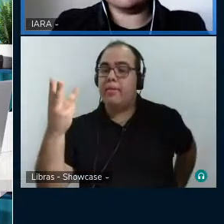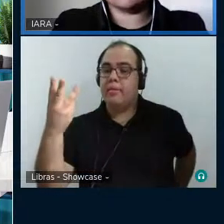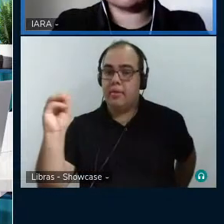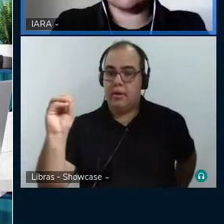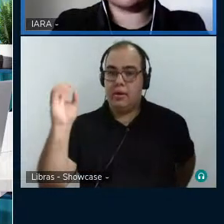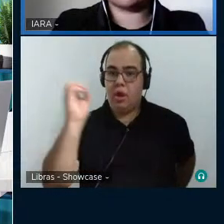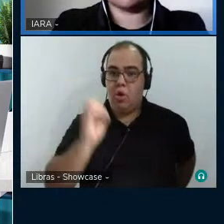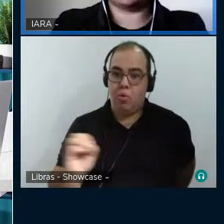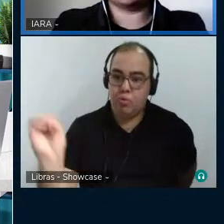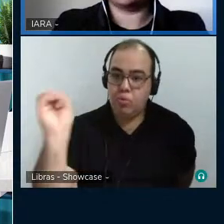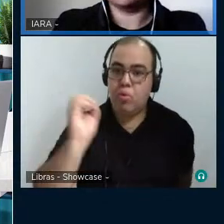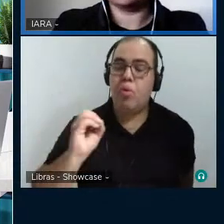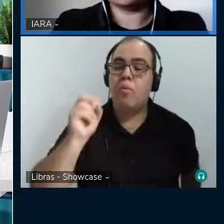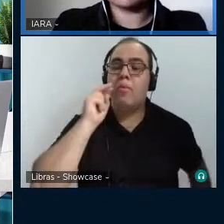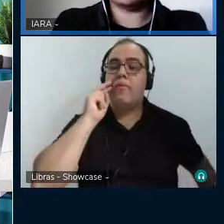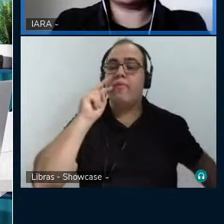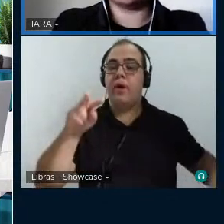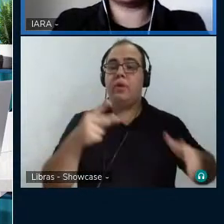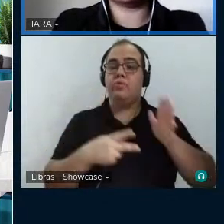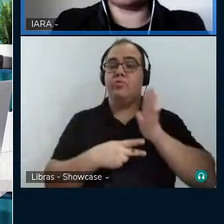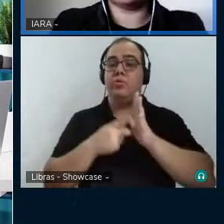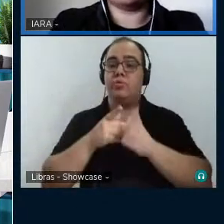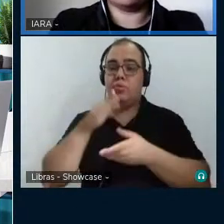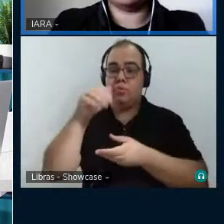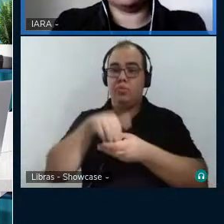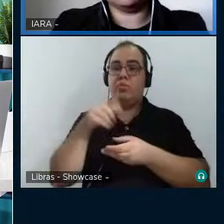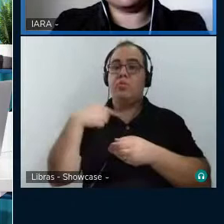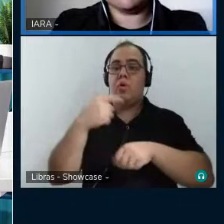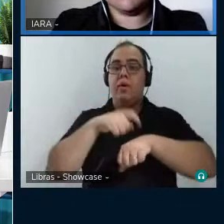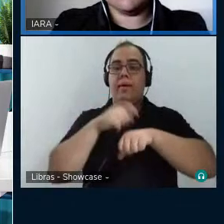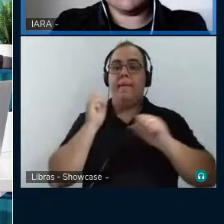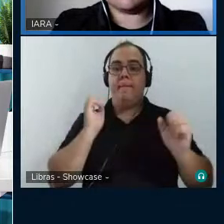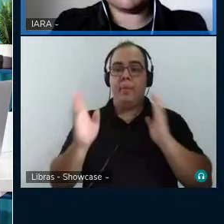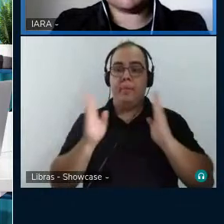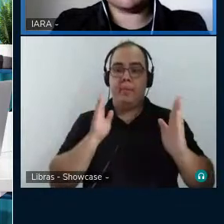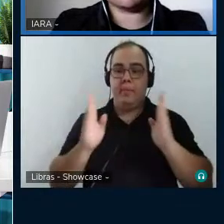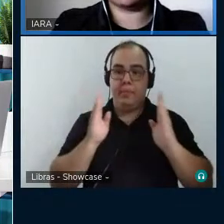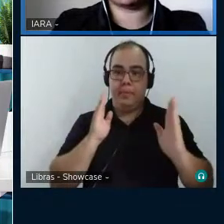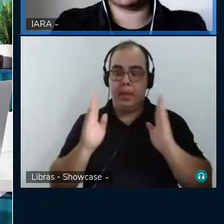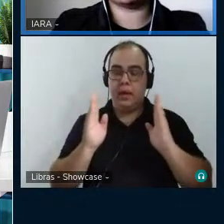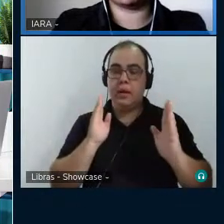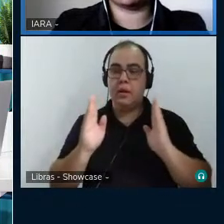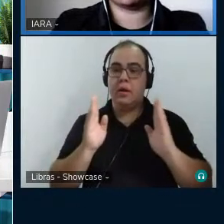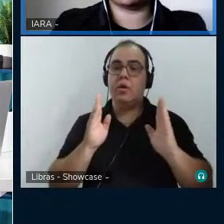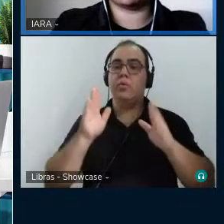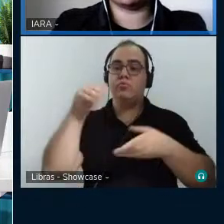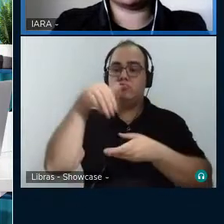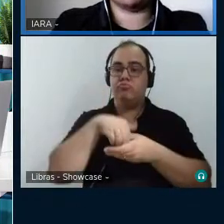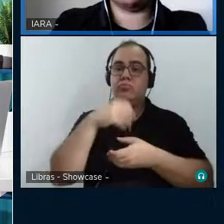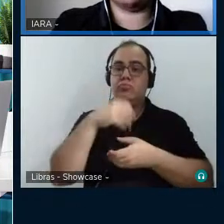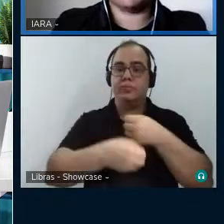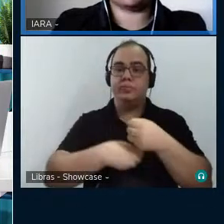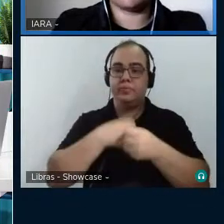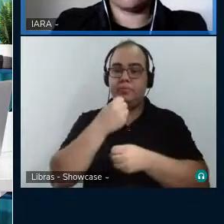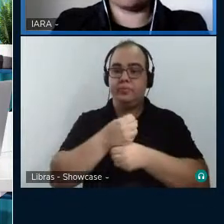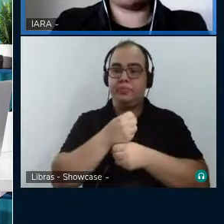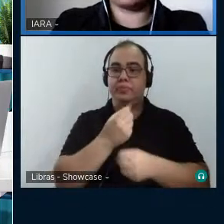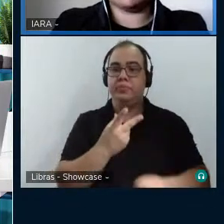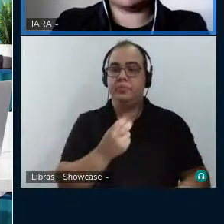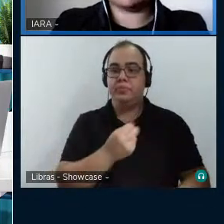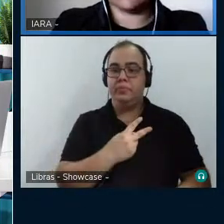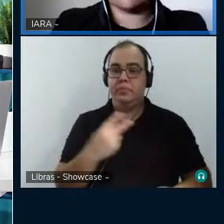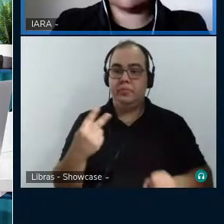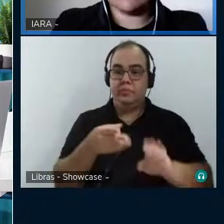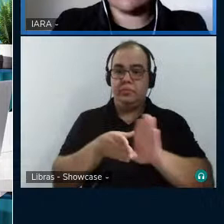da realização de segundo turno, estamos no chamado período de silêncio das eleições de 2022. Conforme